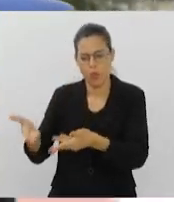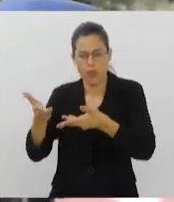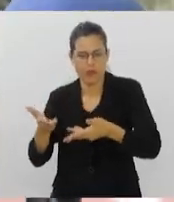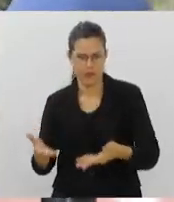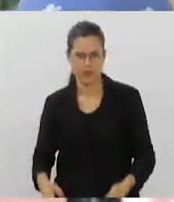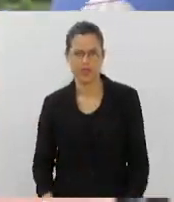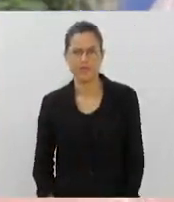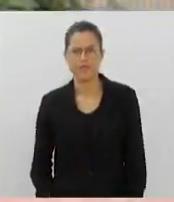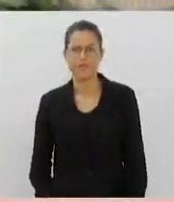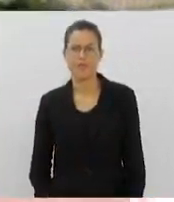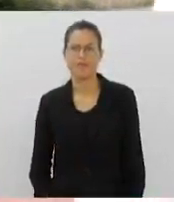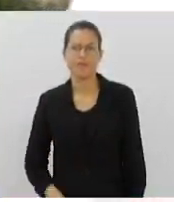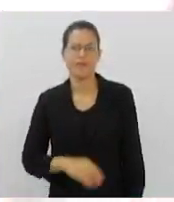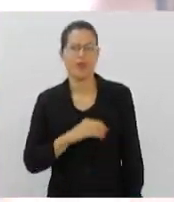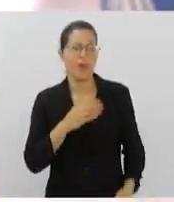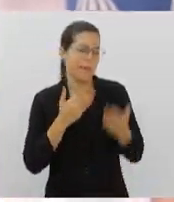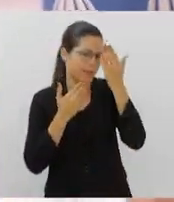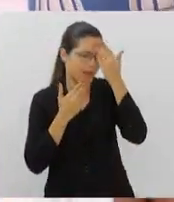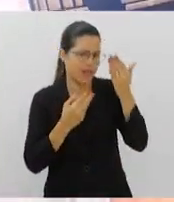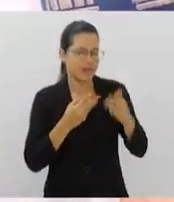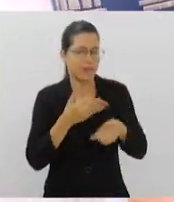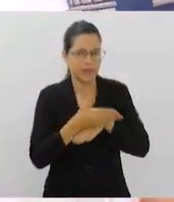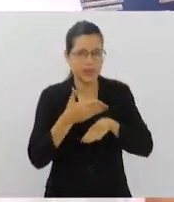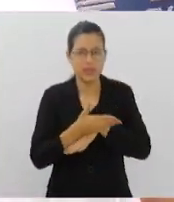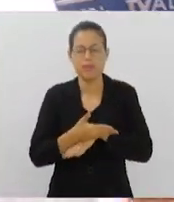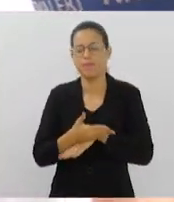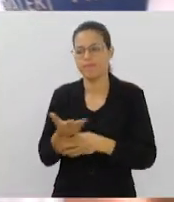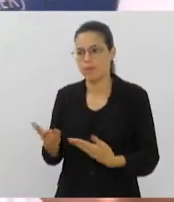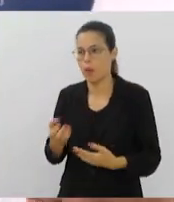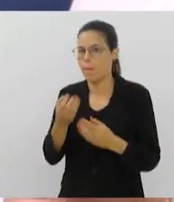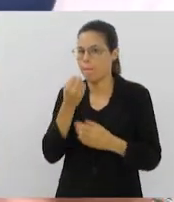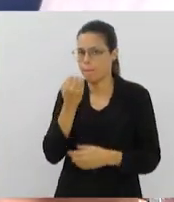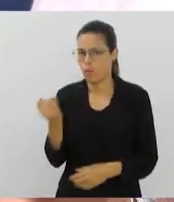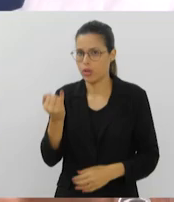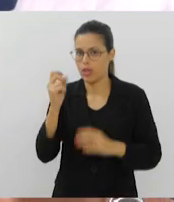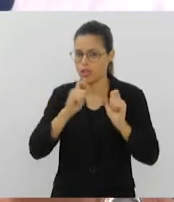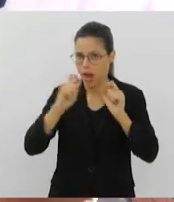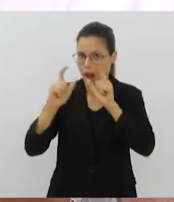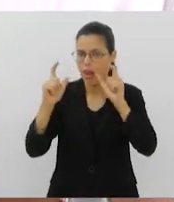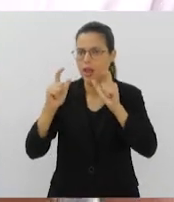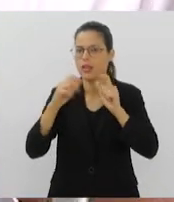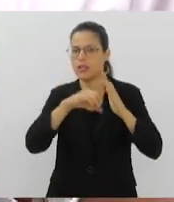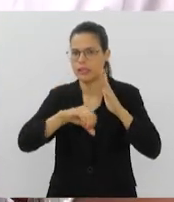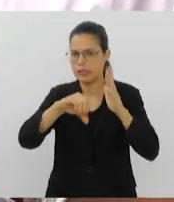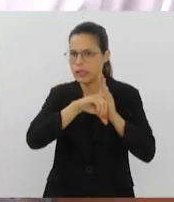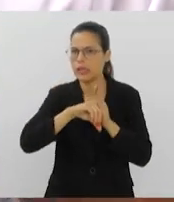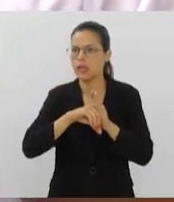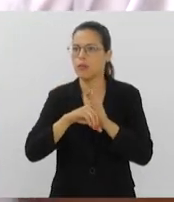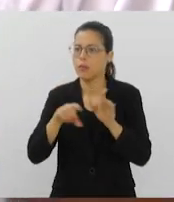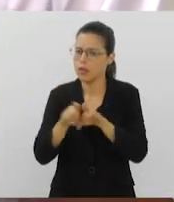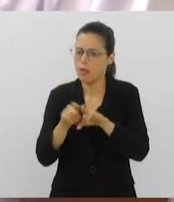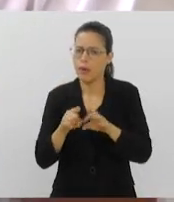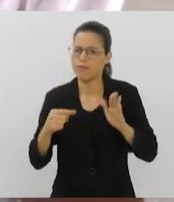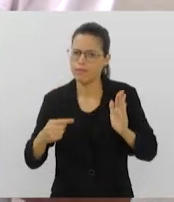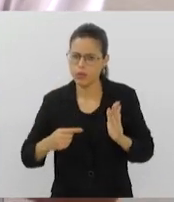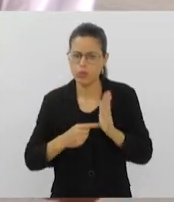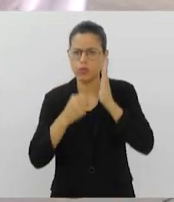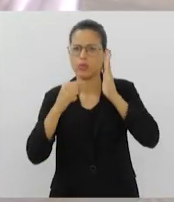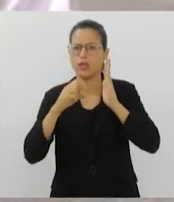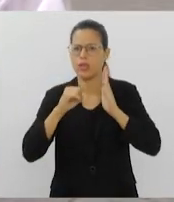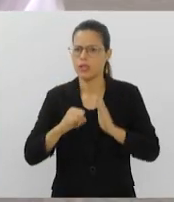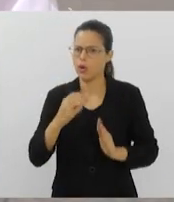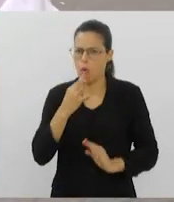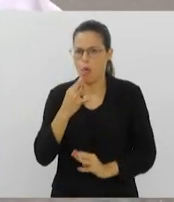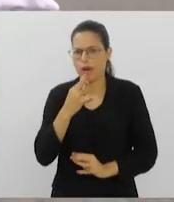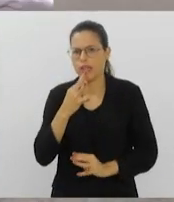Júlia, muito obrigado pela participação. É isso, Rui, sempre bom estar alerta a esse tipo de crime e evitar o máximo combater e também denunciar caso tenha conhecimento de